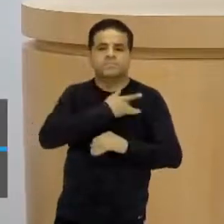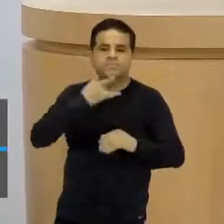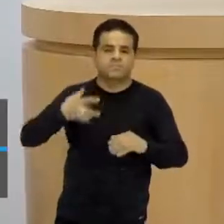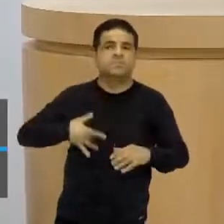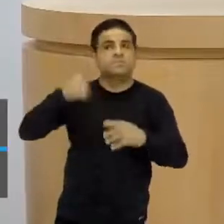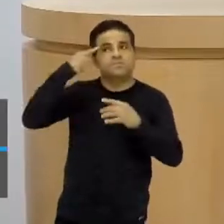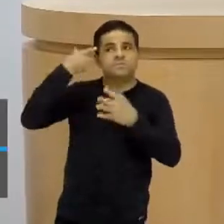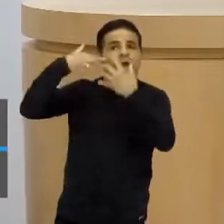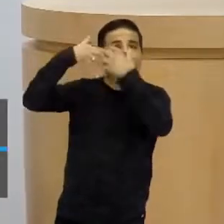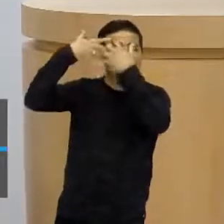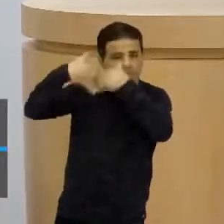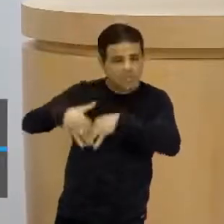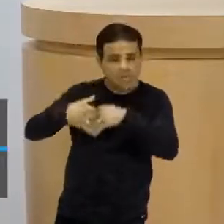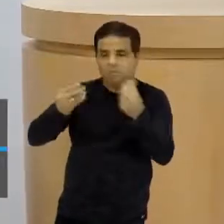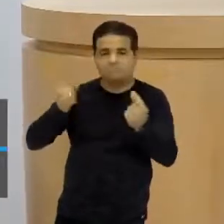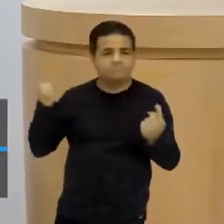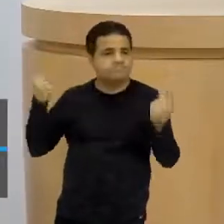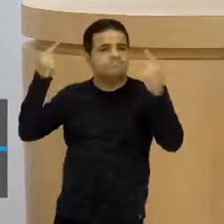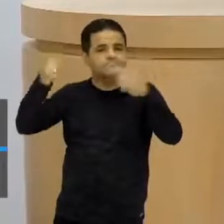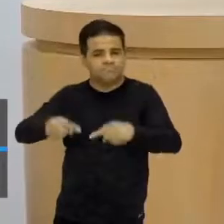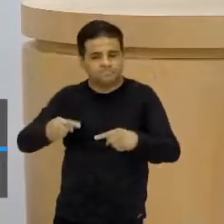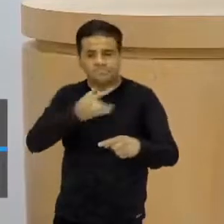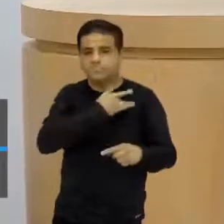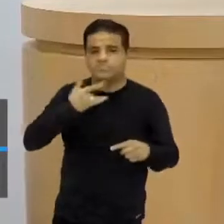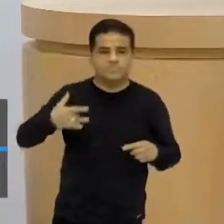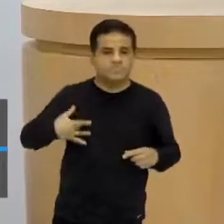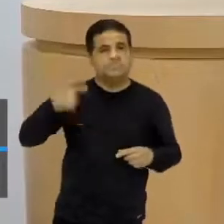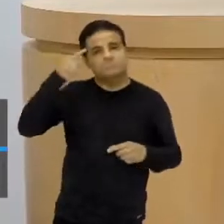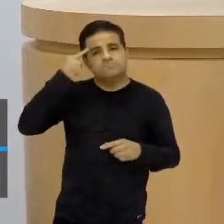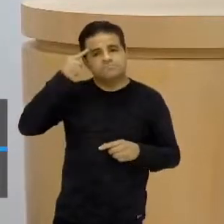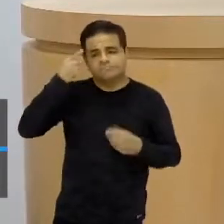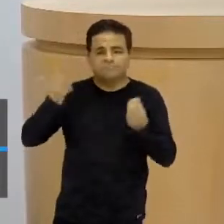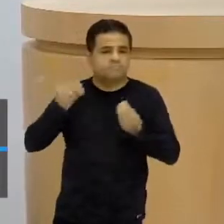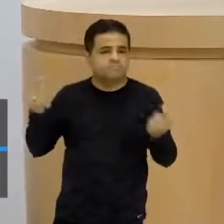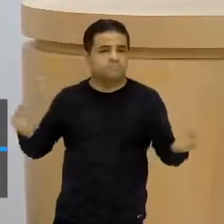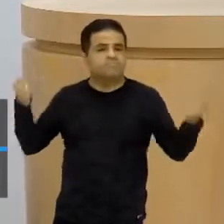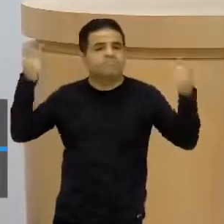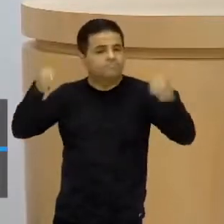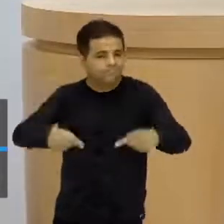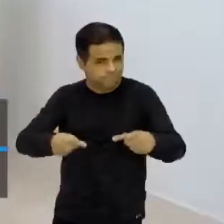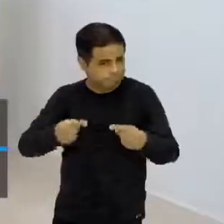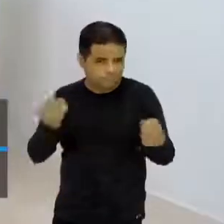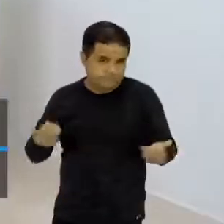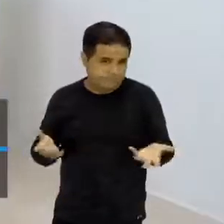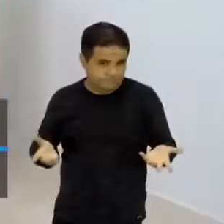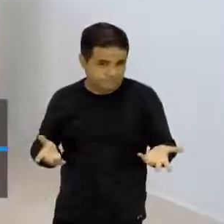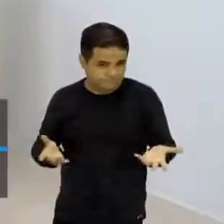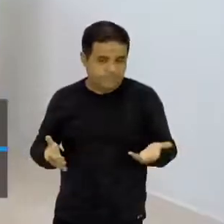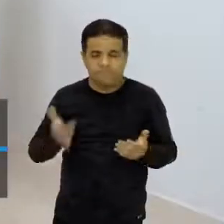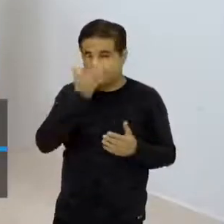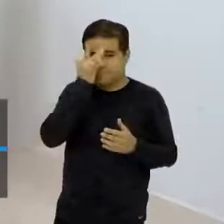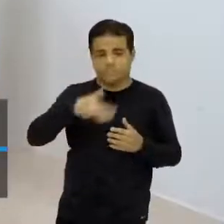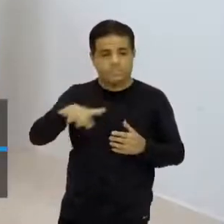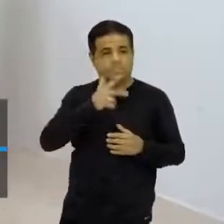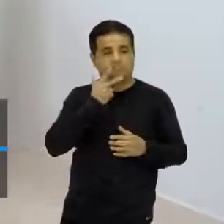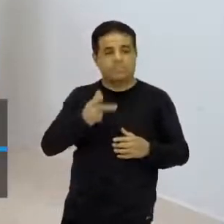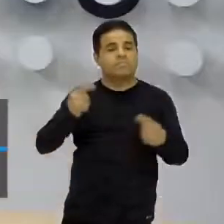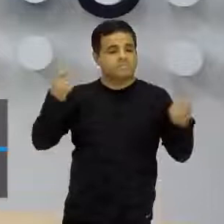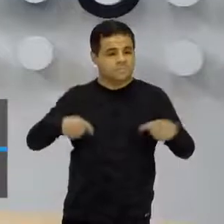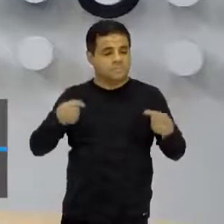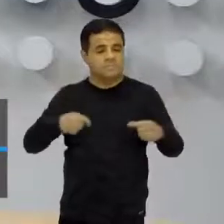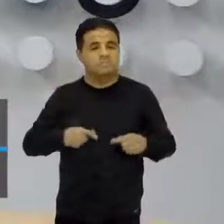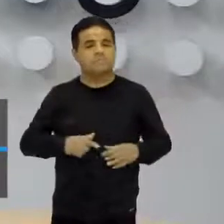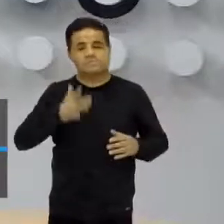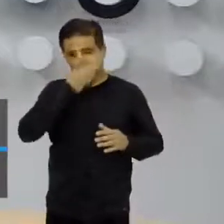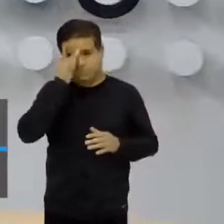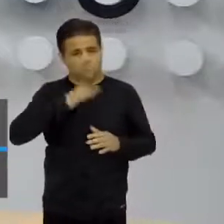enfrenta, né? Os problemas da saúde mental, encara. Isso. E o pessoal citando a questão da necessidade dos